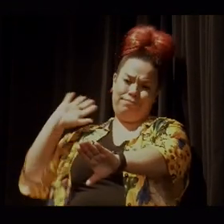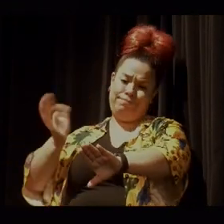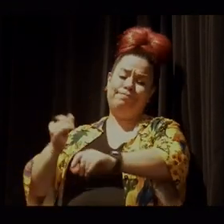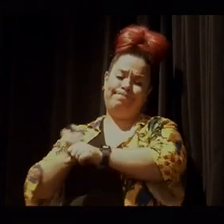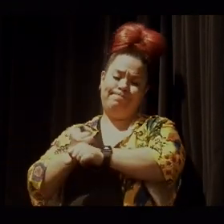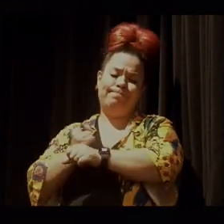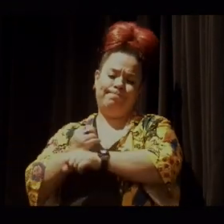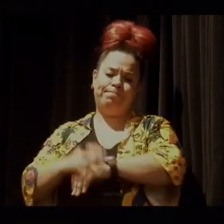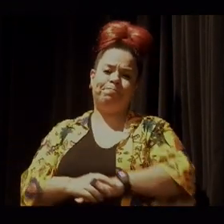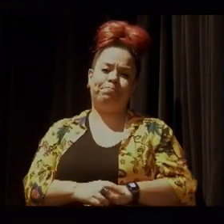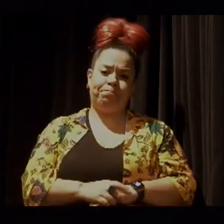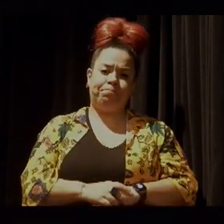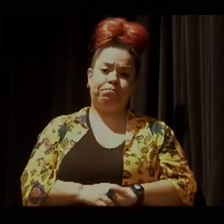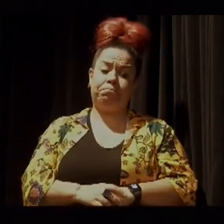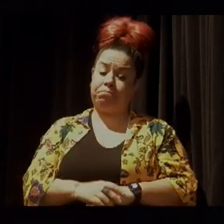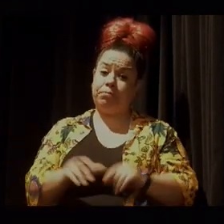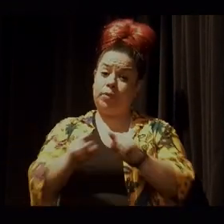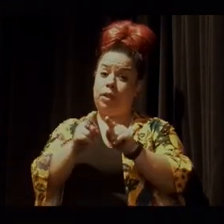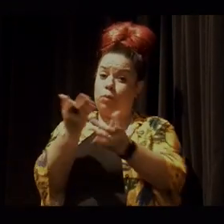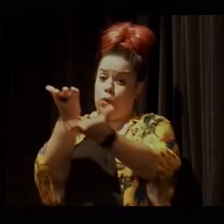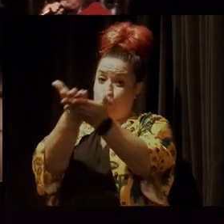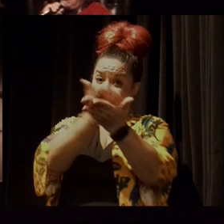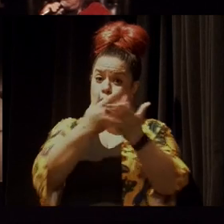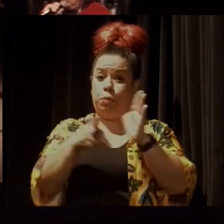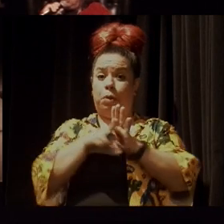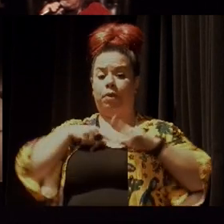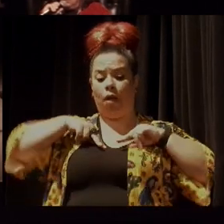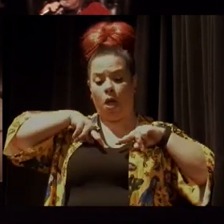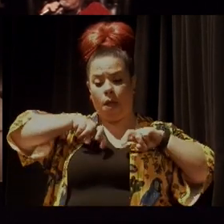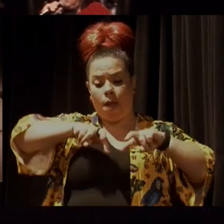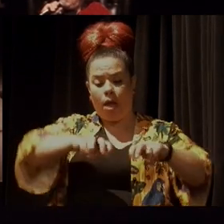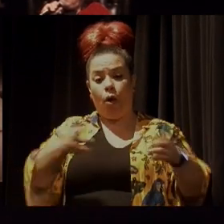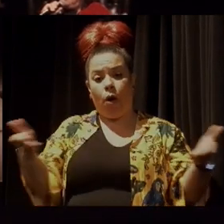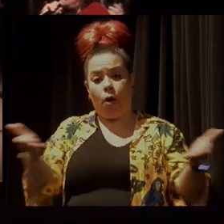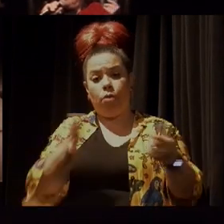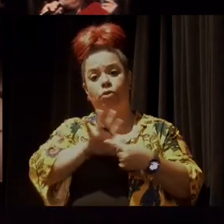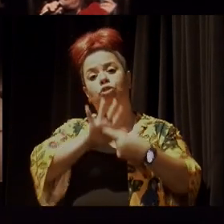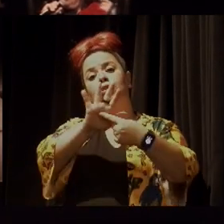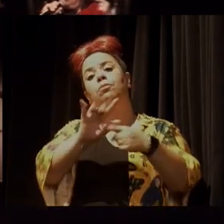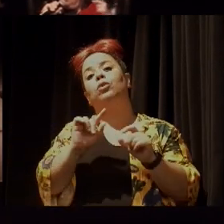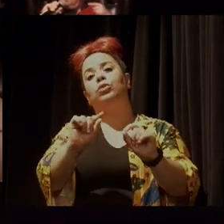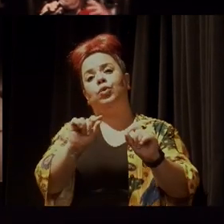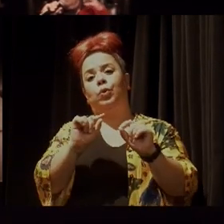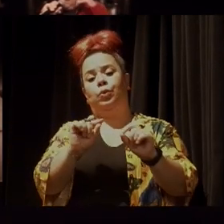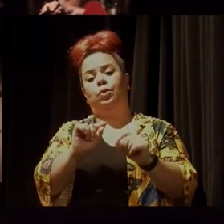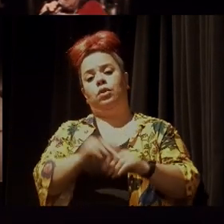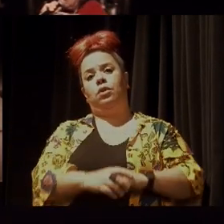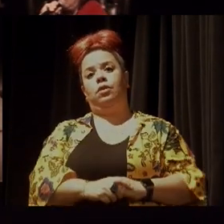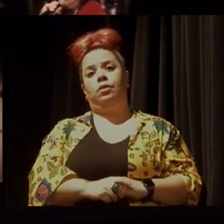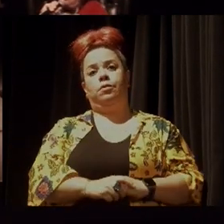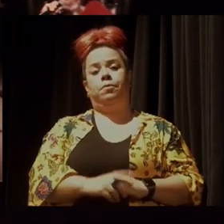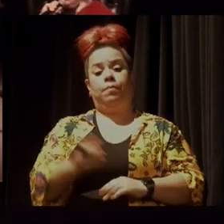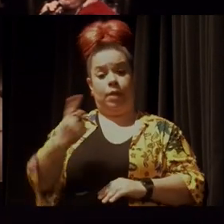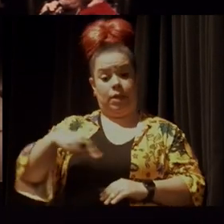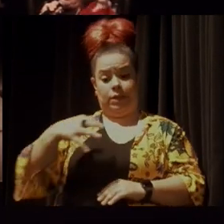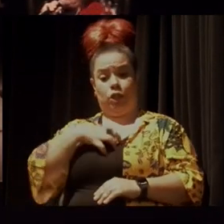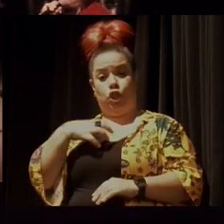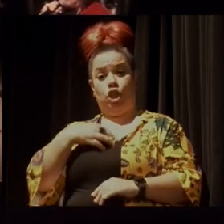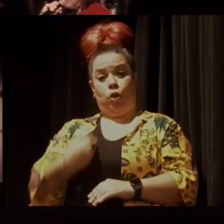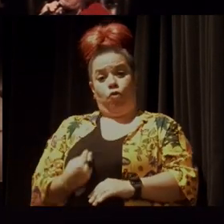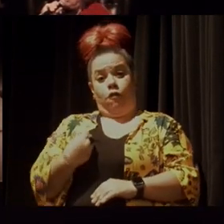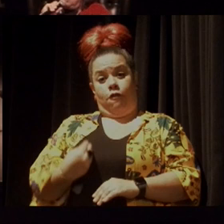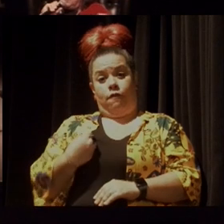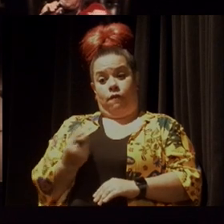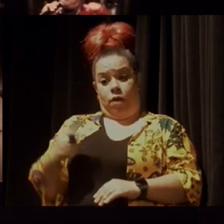E que os estudos arqueológicos hoje demonstram que foram esses modos de vida, os